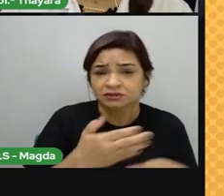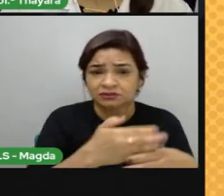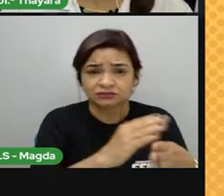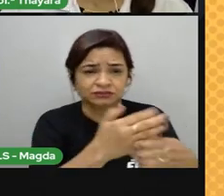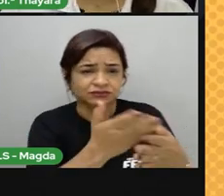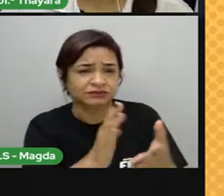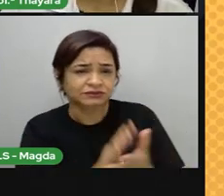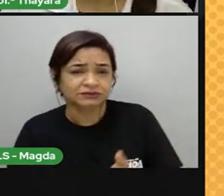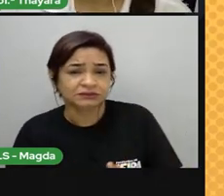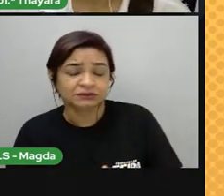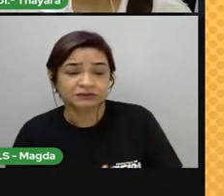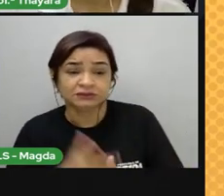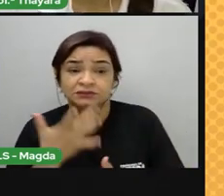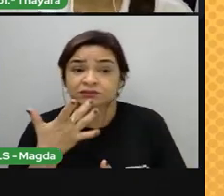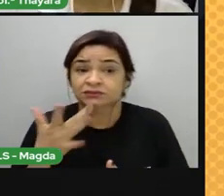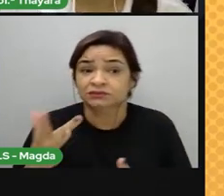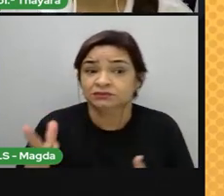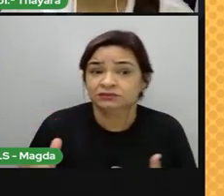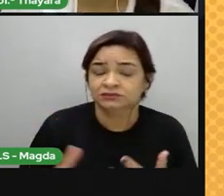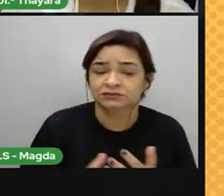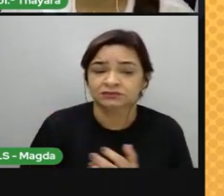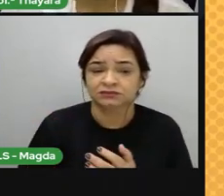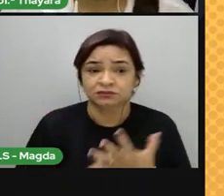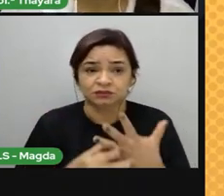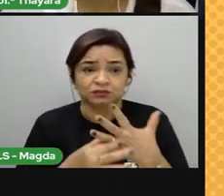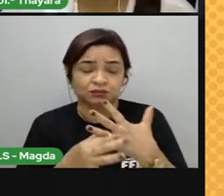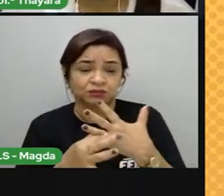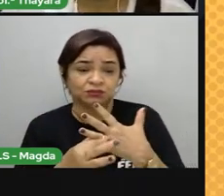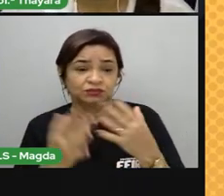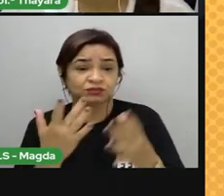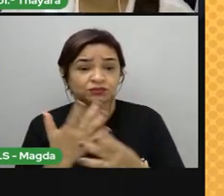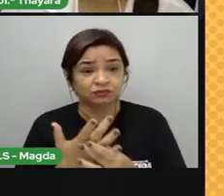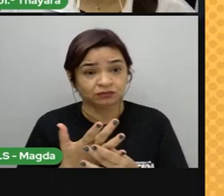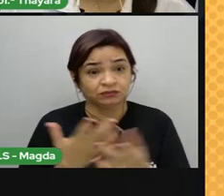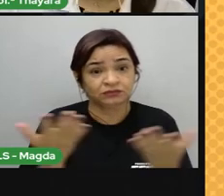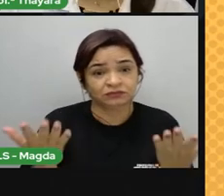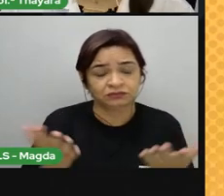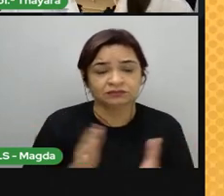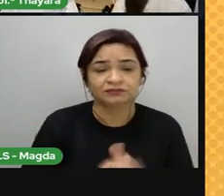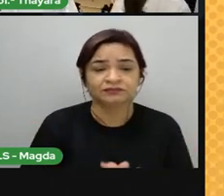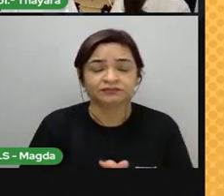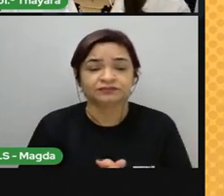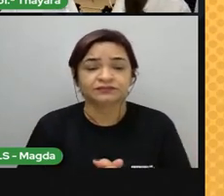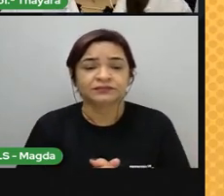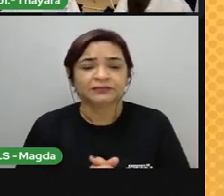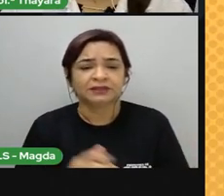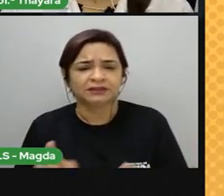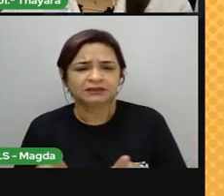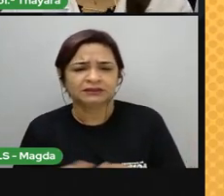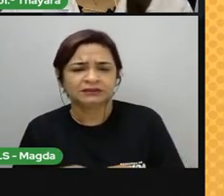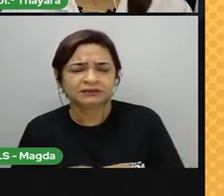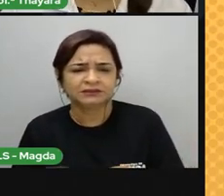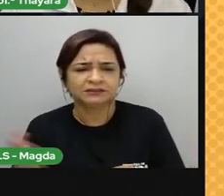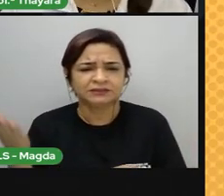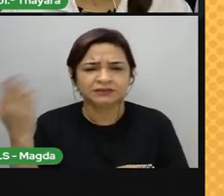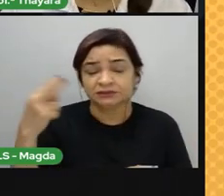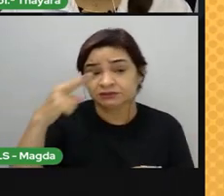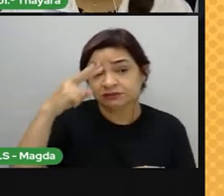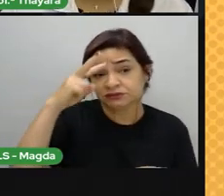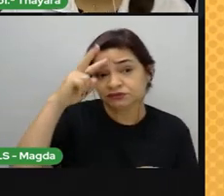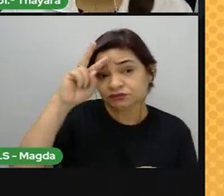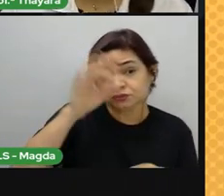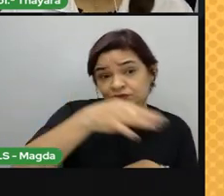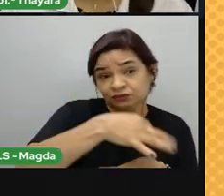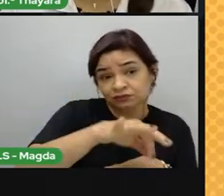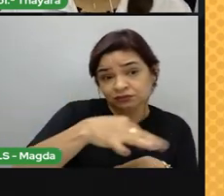na fabricação de joias, as pedras preciosas são rochas. Elas também têm relevância histórica, como é o caso